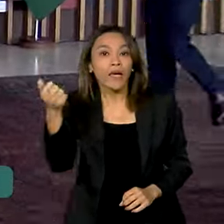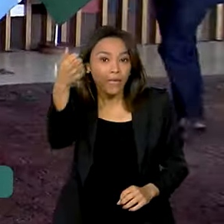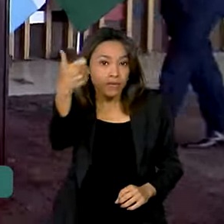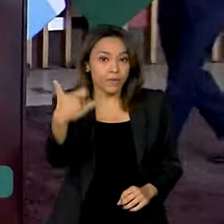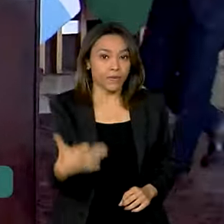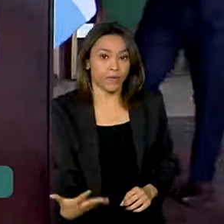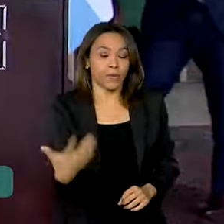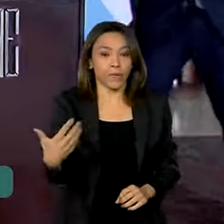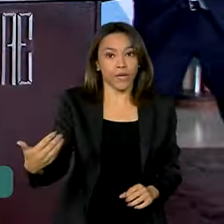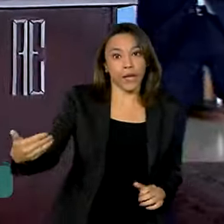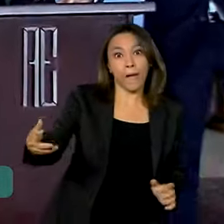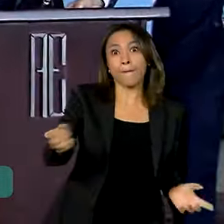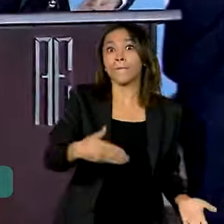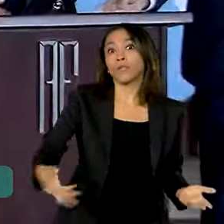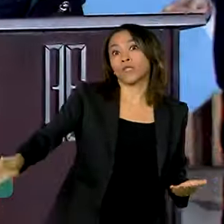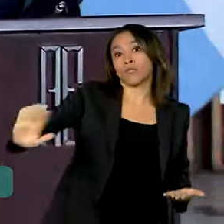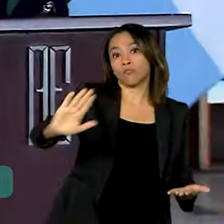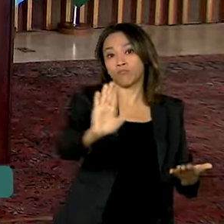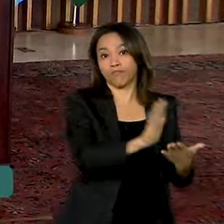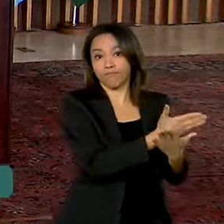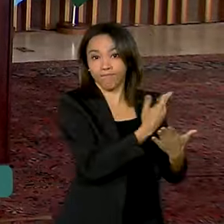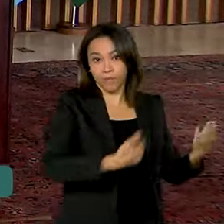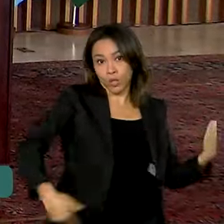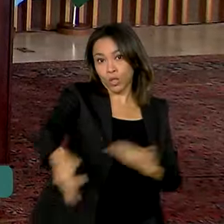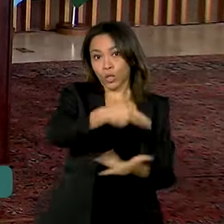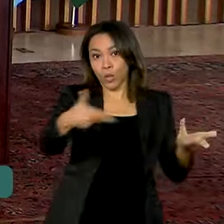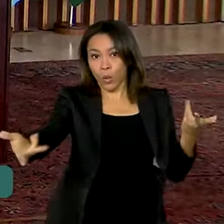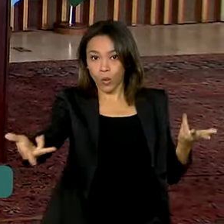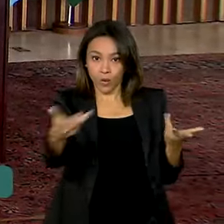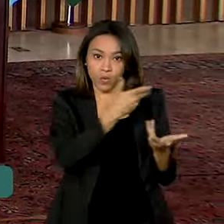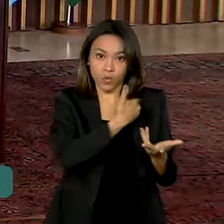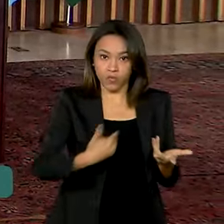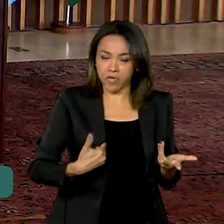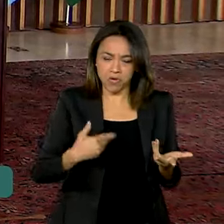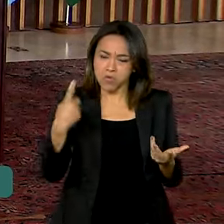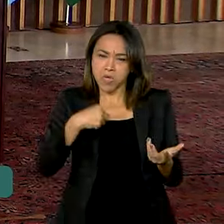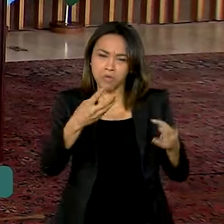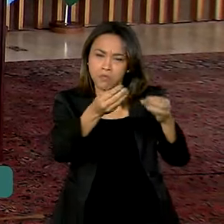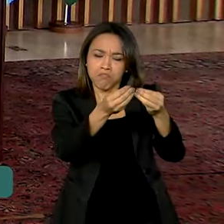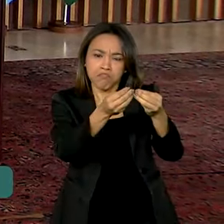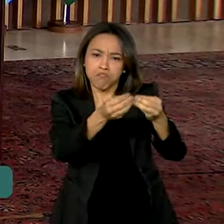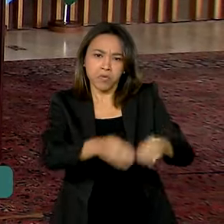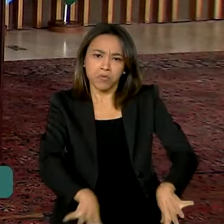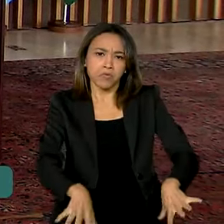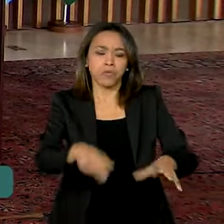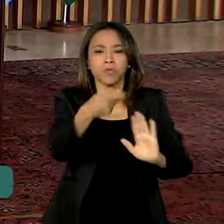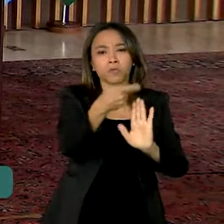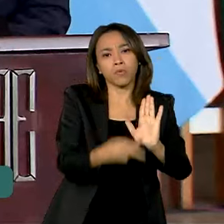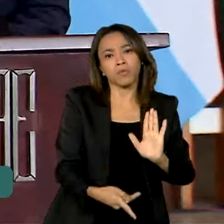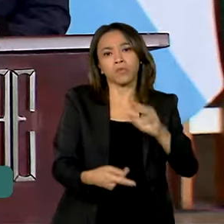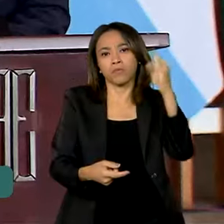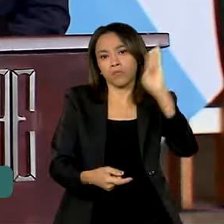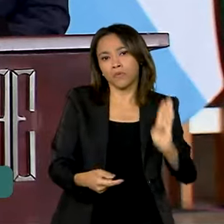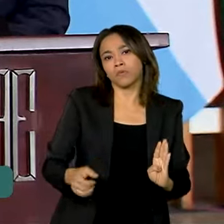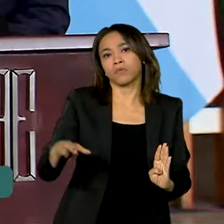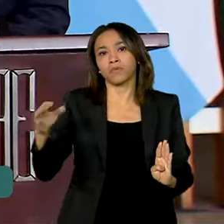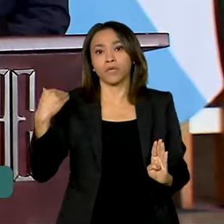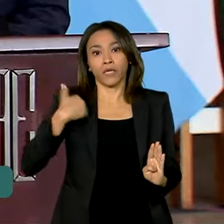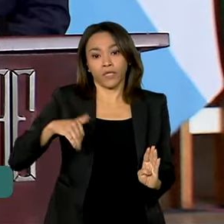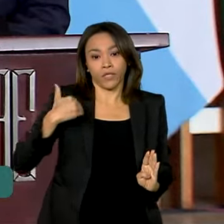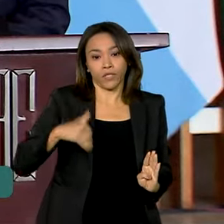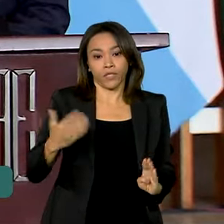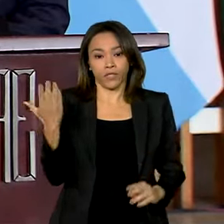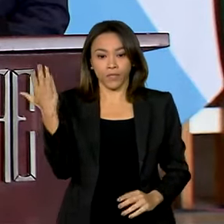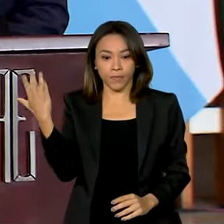a mudança do governo em Buenos Aires não afeta o andamento dos projetos entre Brasil e Argentina. Todos os projetos